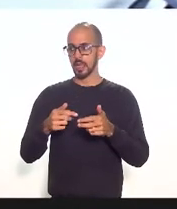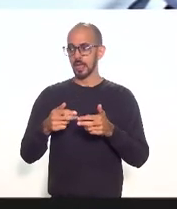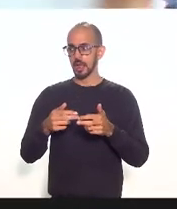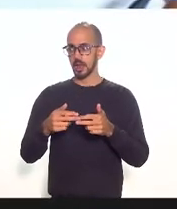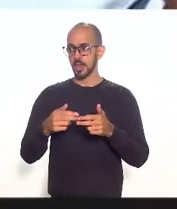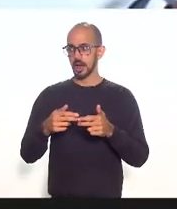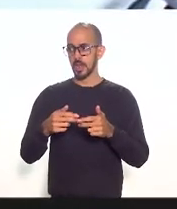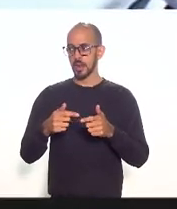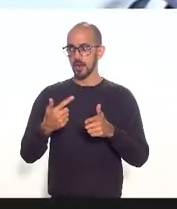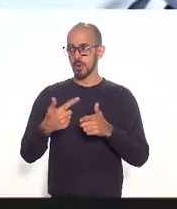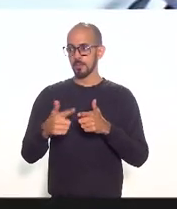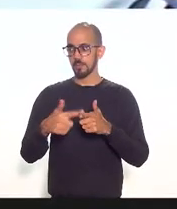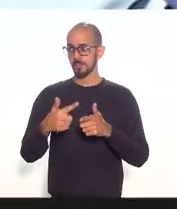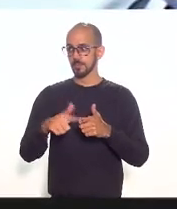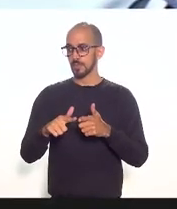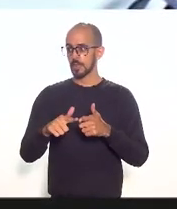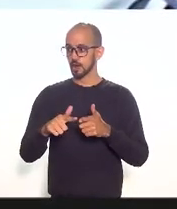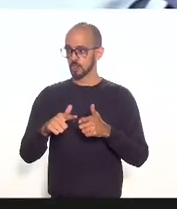defensor